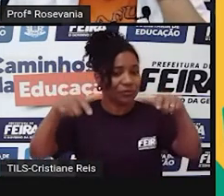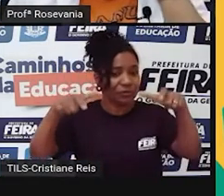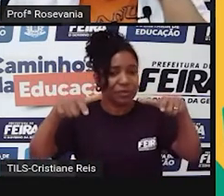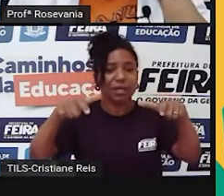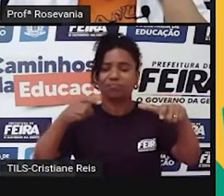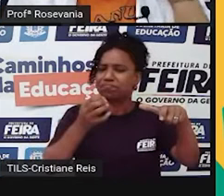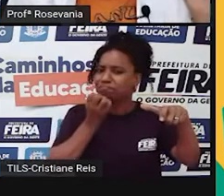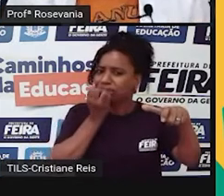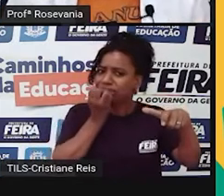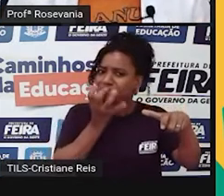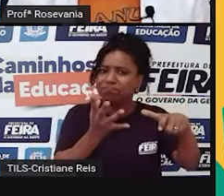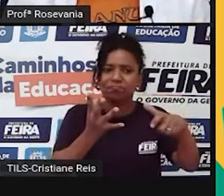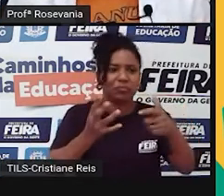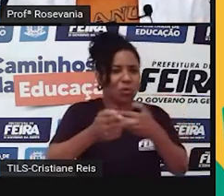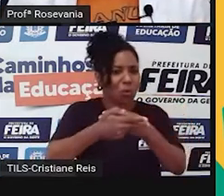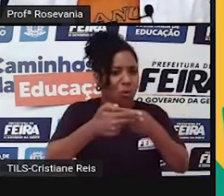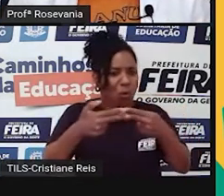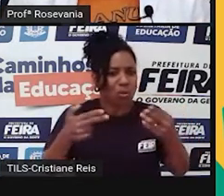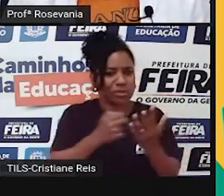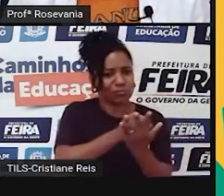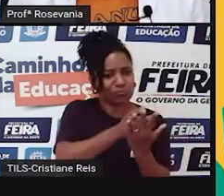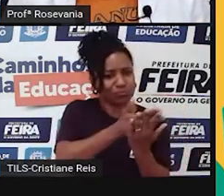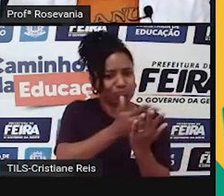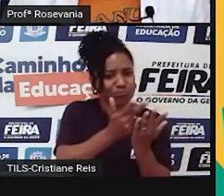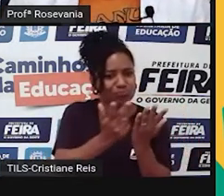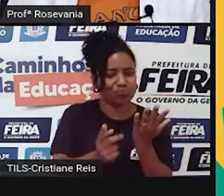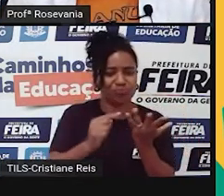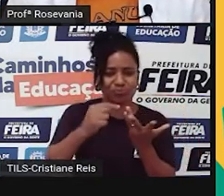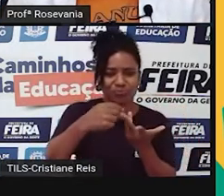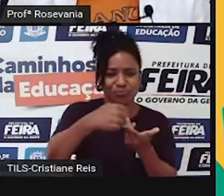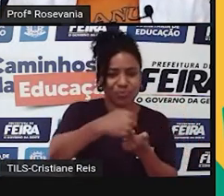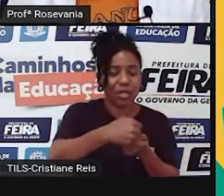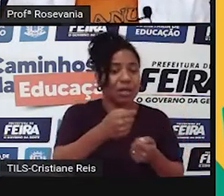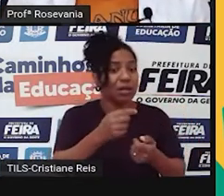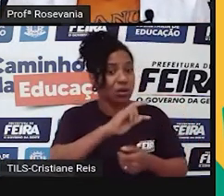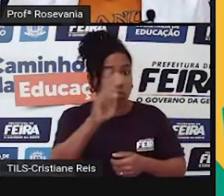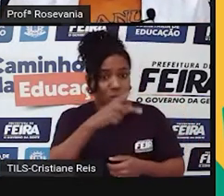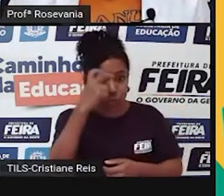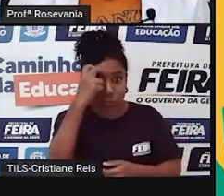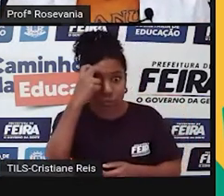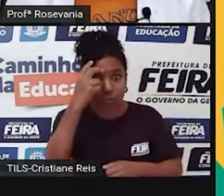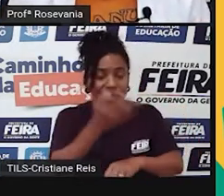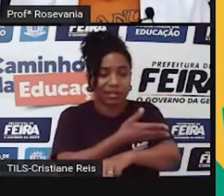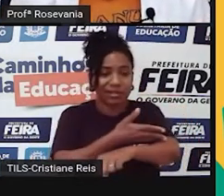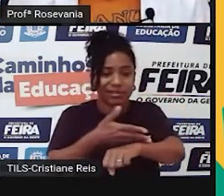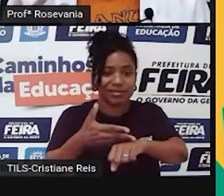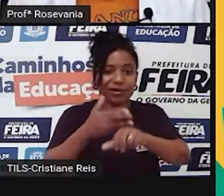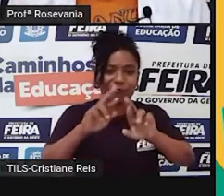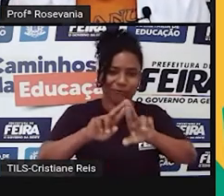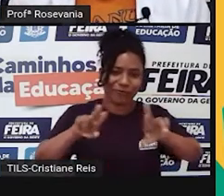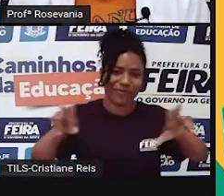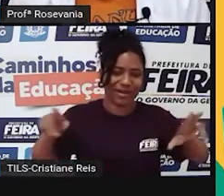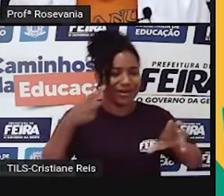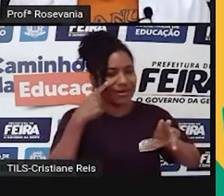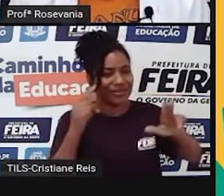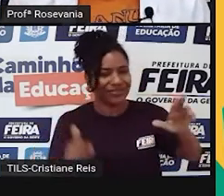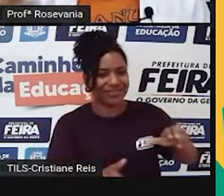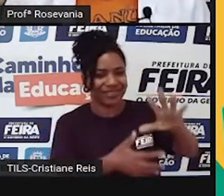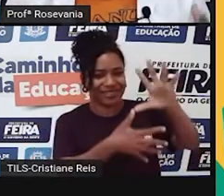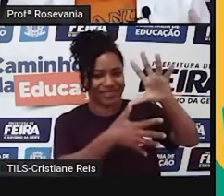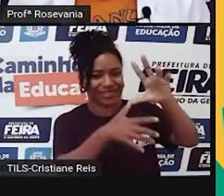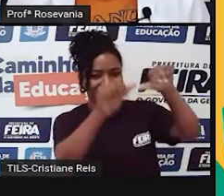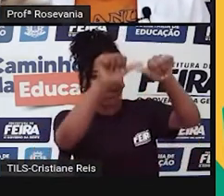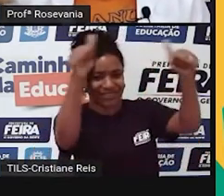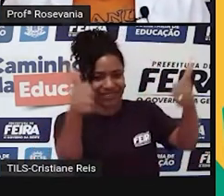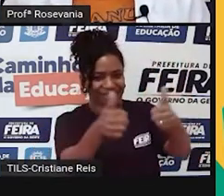tradições culturais aqui nesse mapa, né, chama atenção de algumas, né, vocês estão vendo aí a questão do berimbau, né,